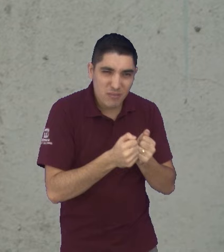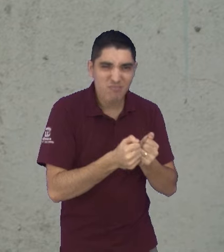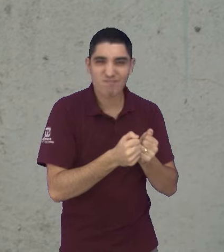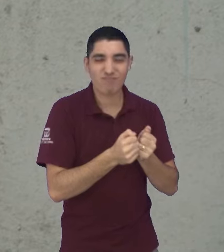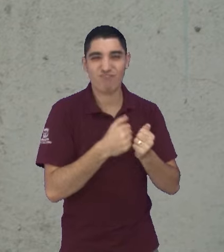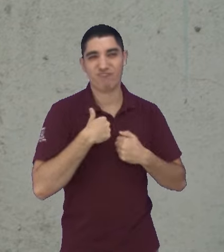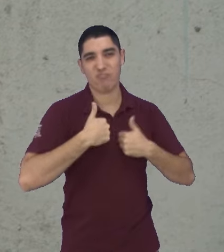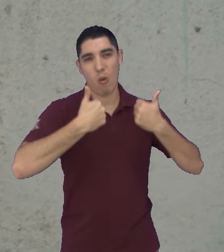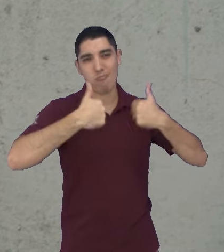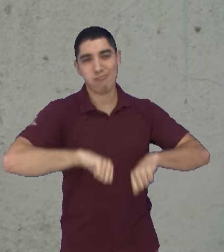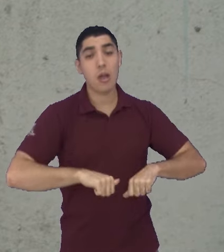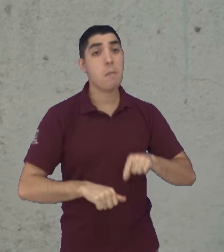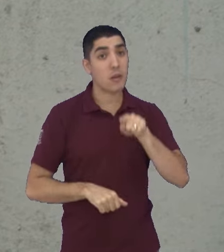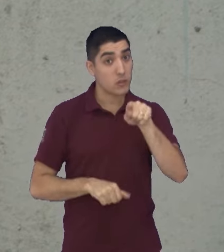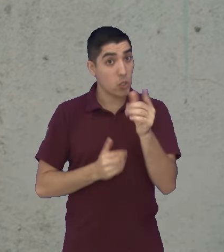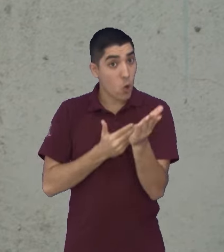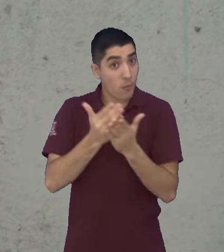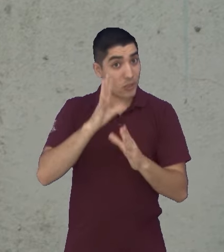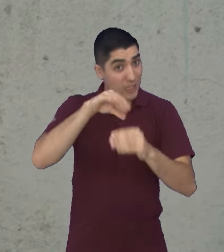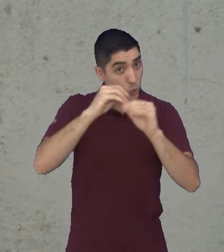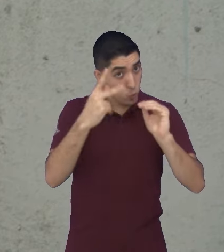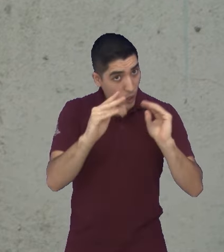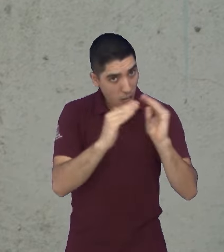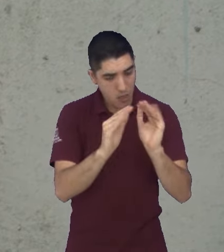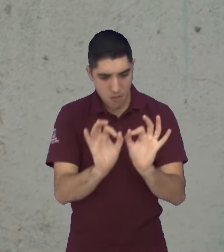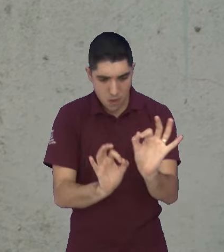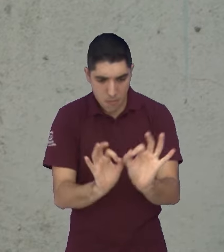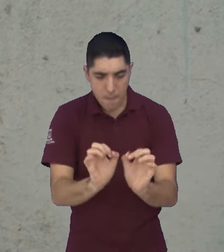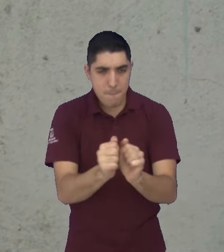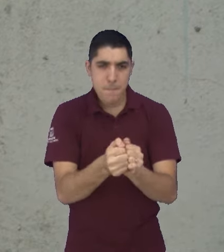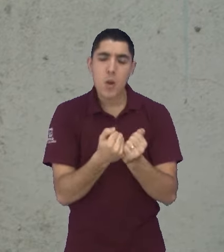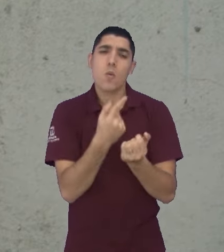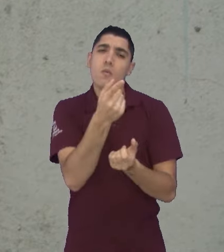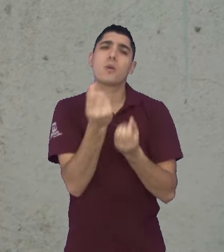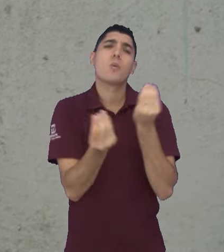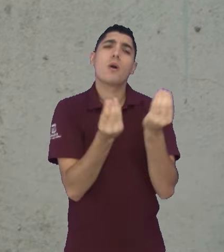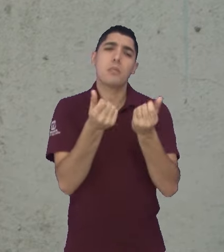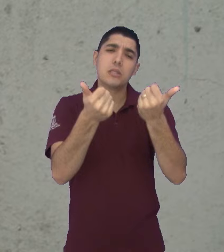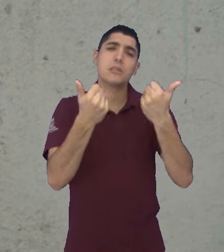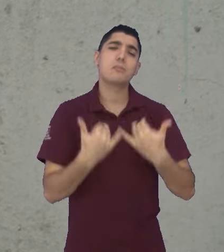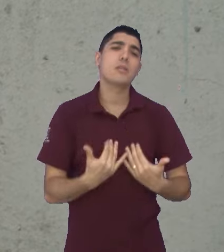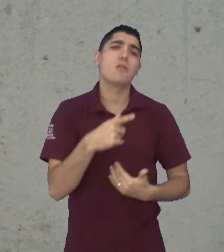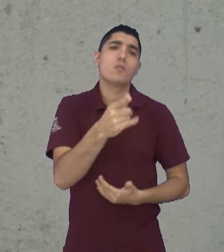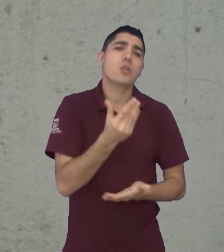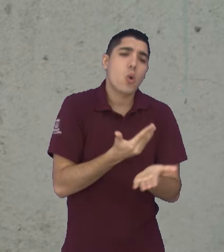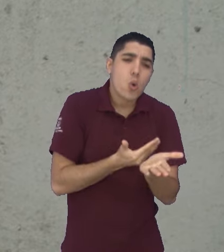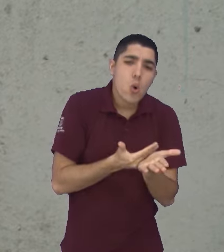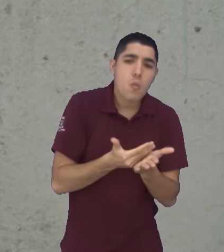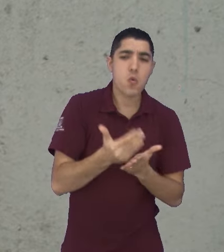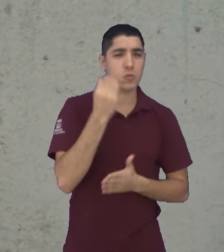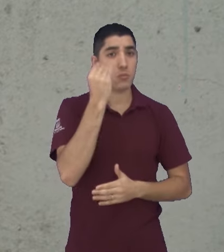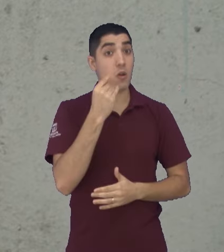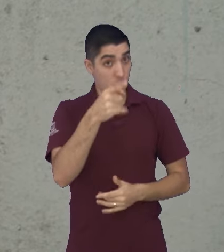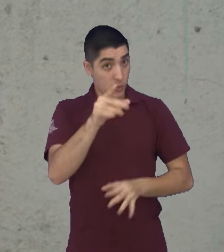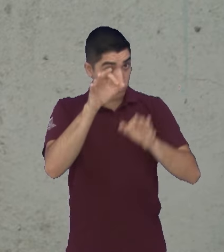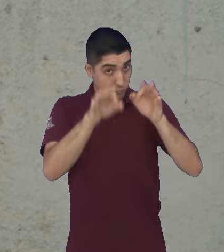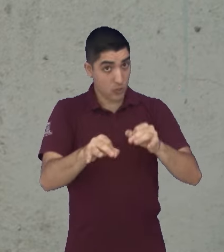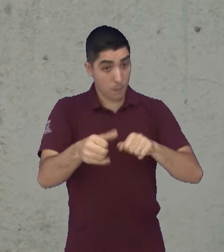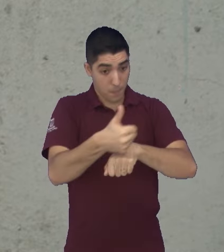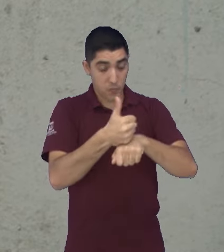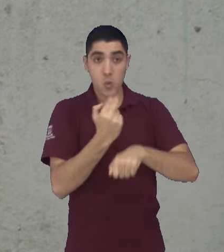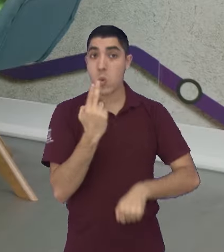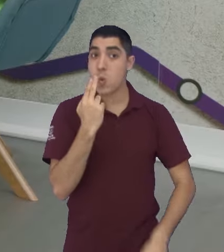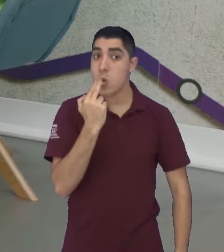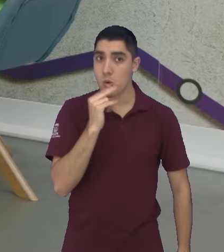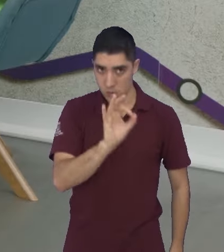a fazer pão em casa, né? Queria saber que você contasse para a gente como é que foi esse processo, porque você é nutricionista de formação, né,